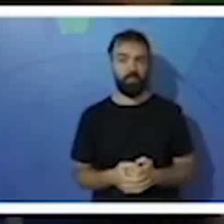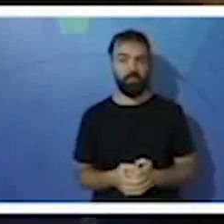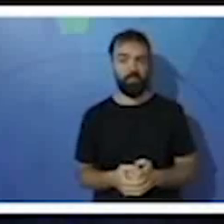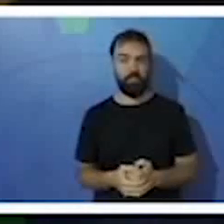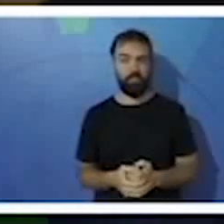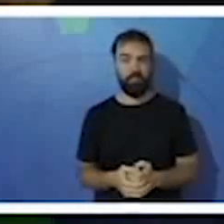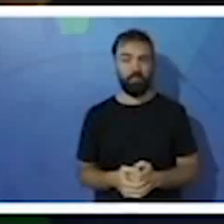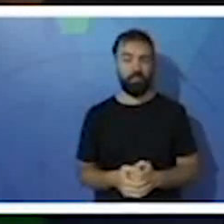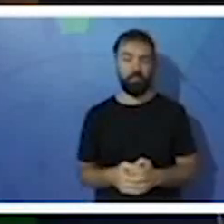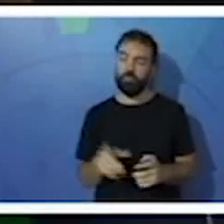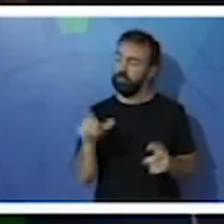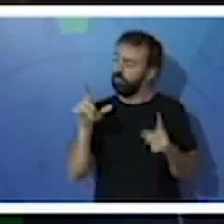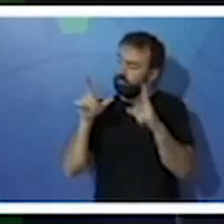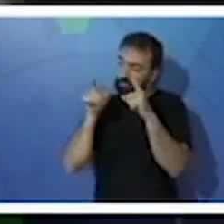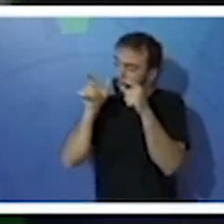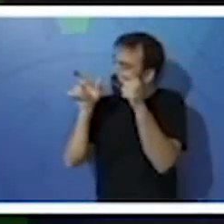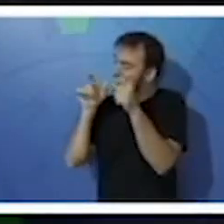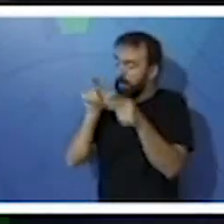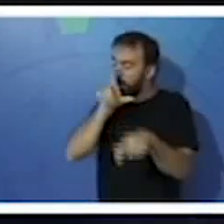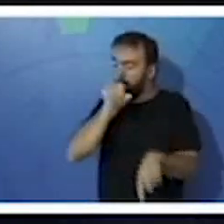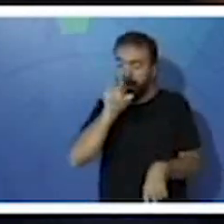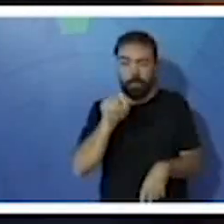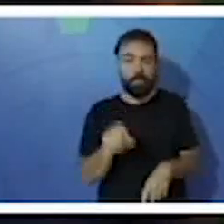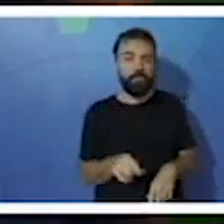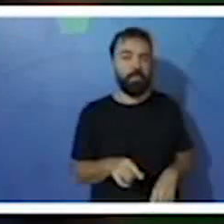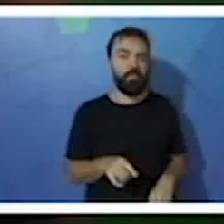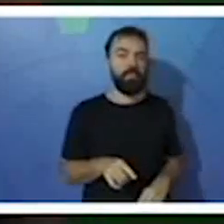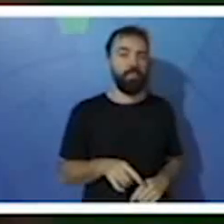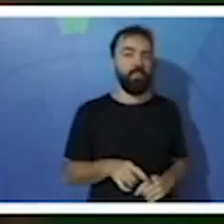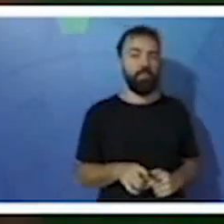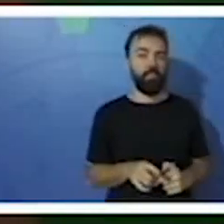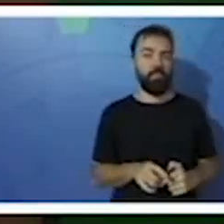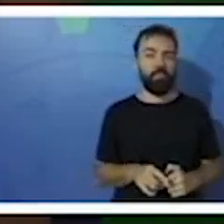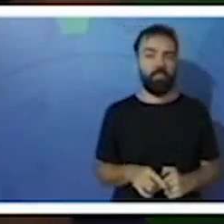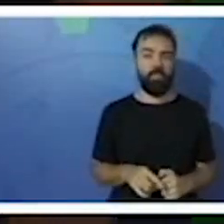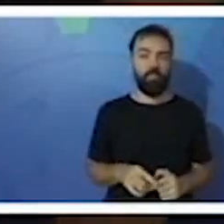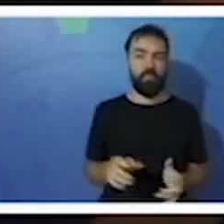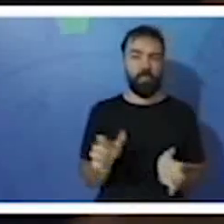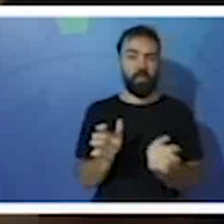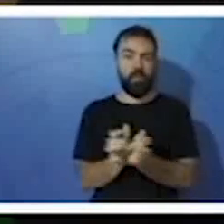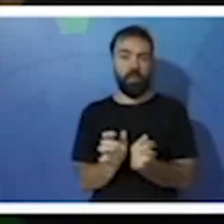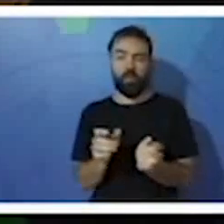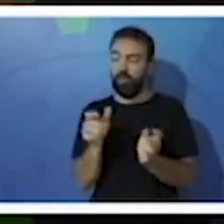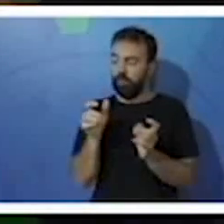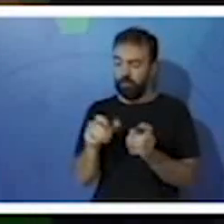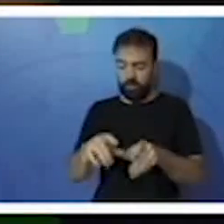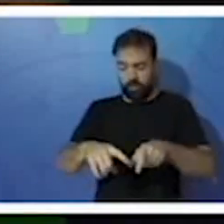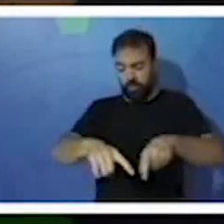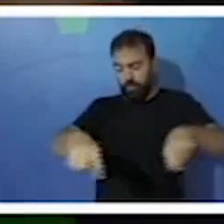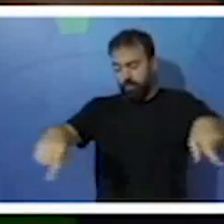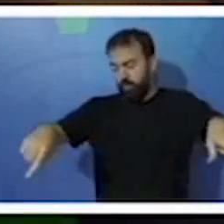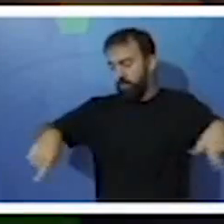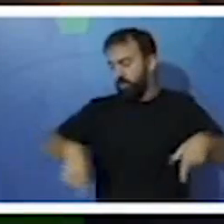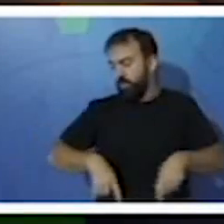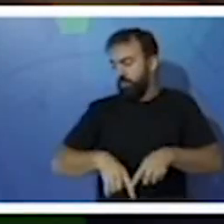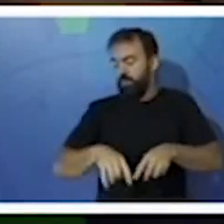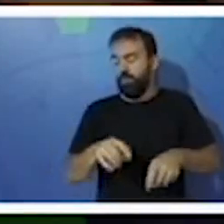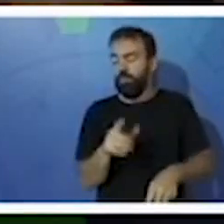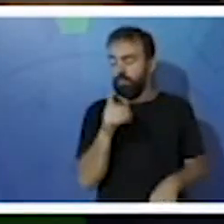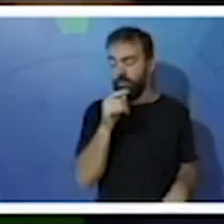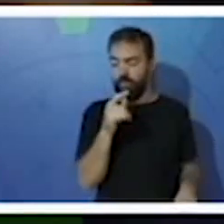visita ao setor das aves, a turma do Luan parou diante de um grande lago. E lá eles